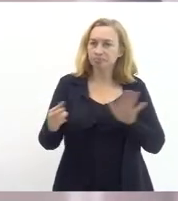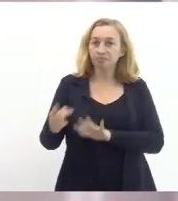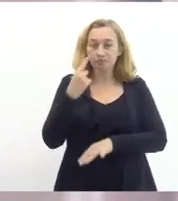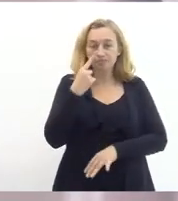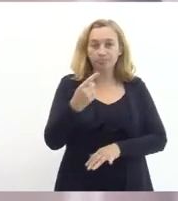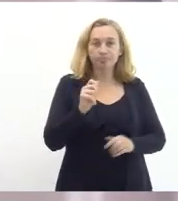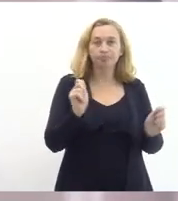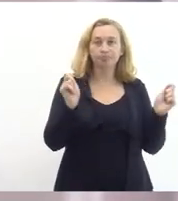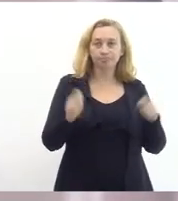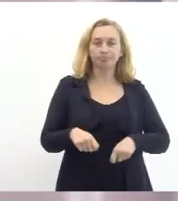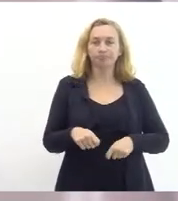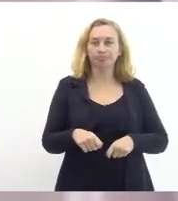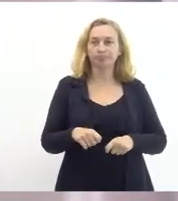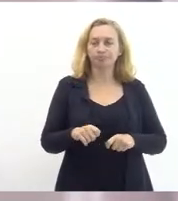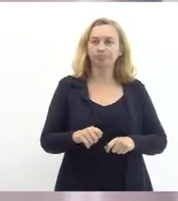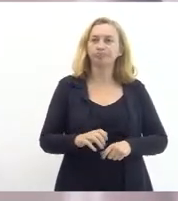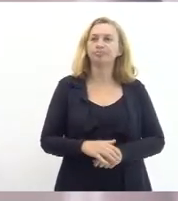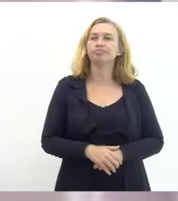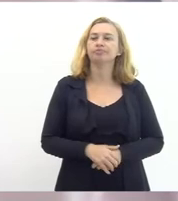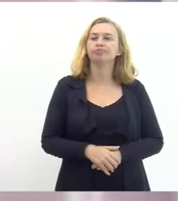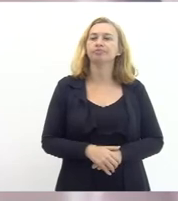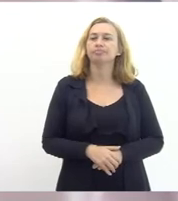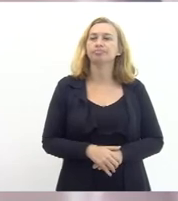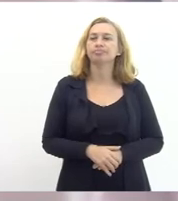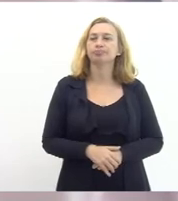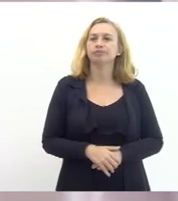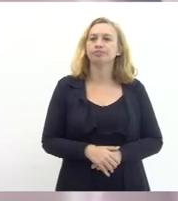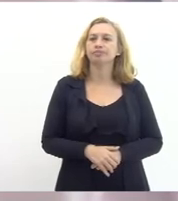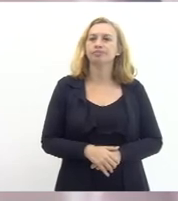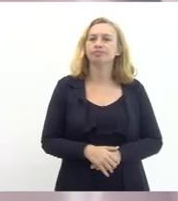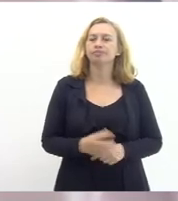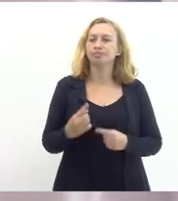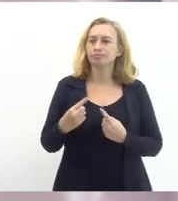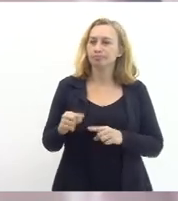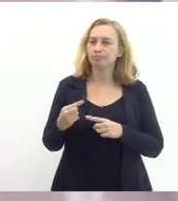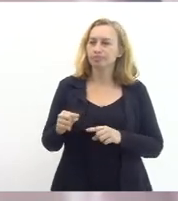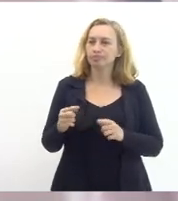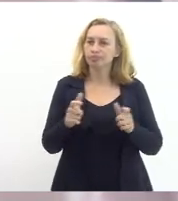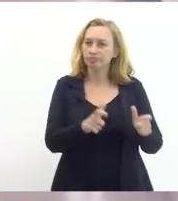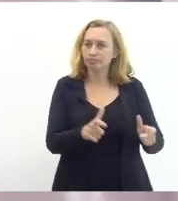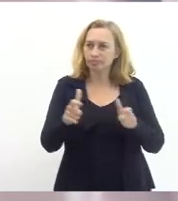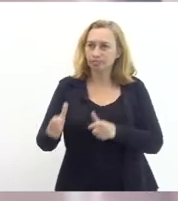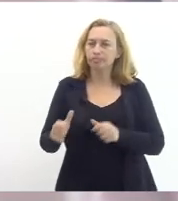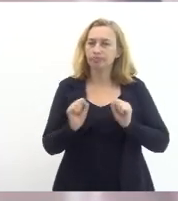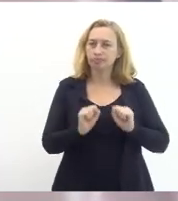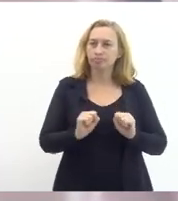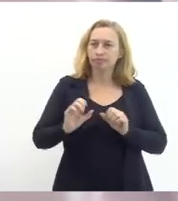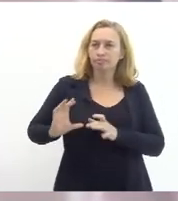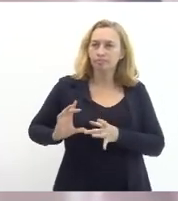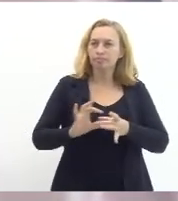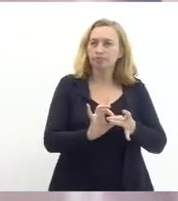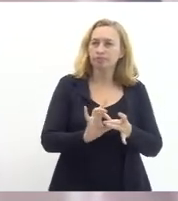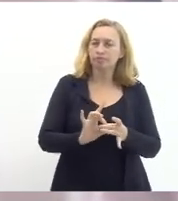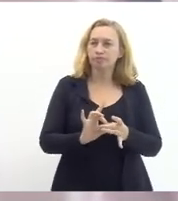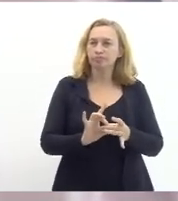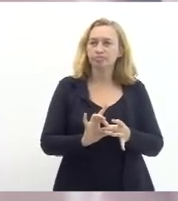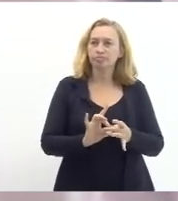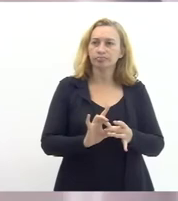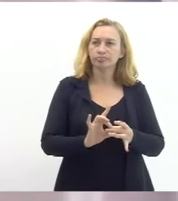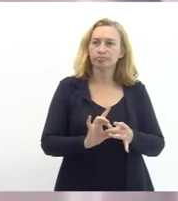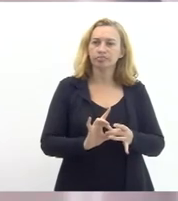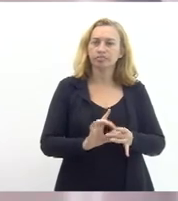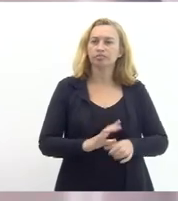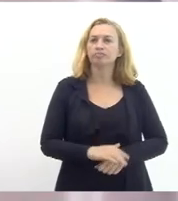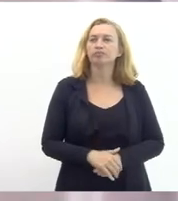possibilidades de desdobramento e os possíveis entraves provocar esses órgãos para que eles também consolidem uma posição de que